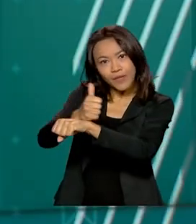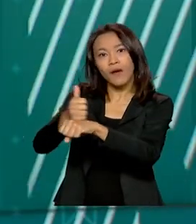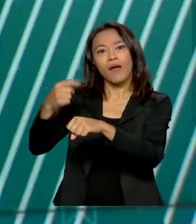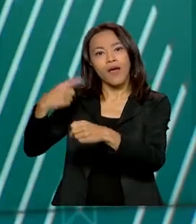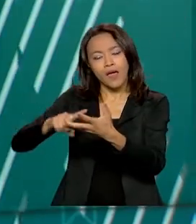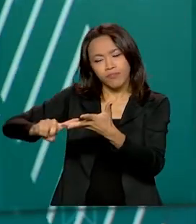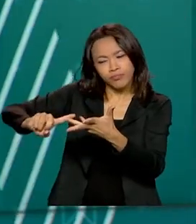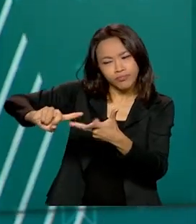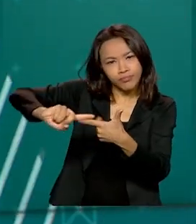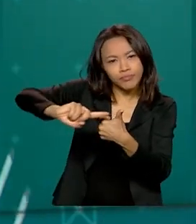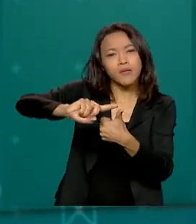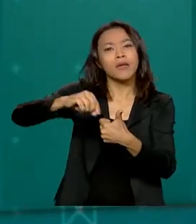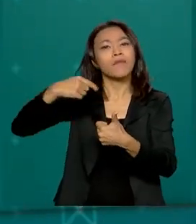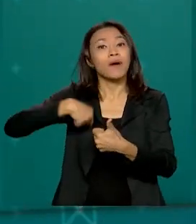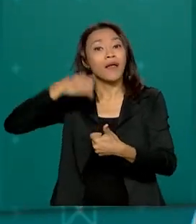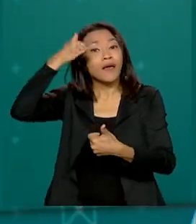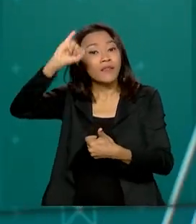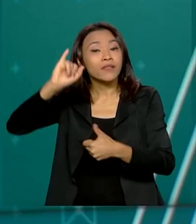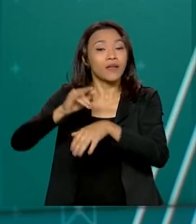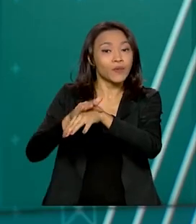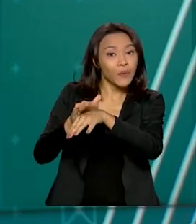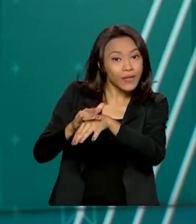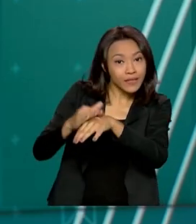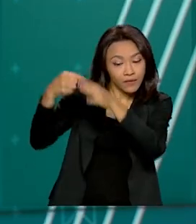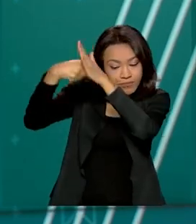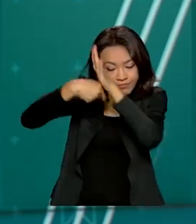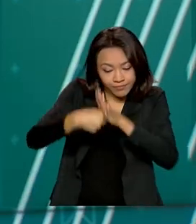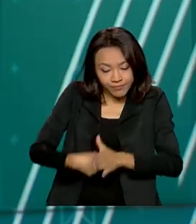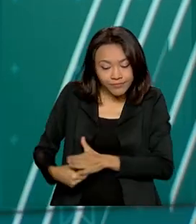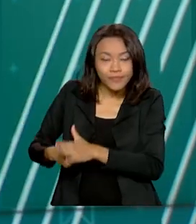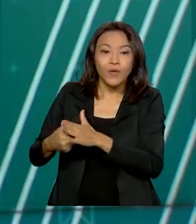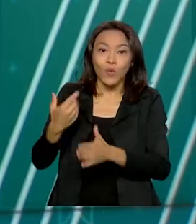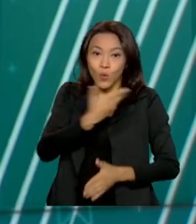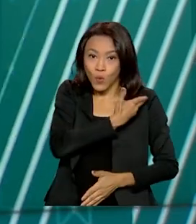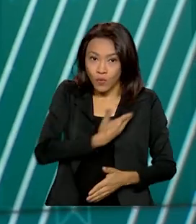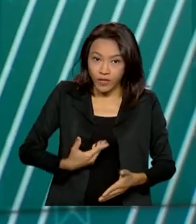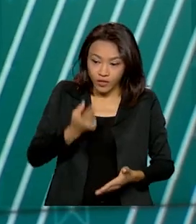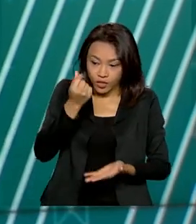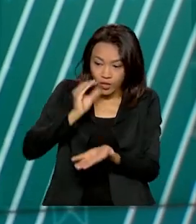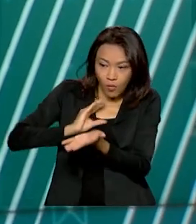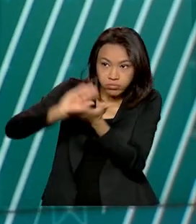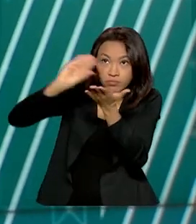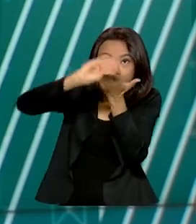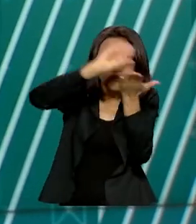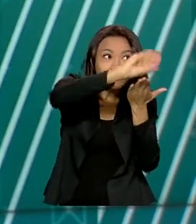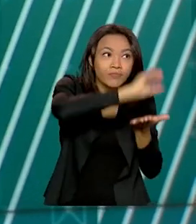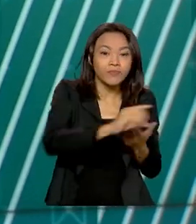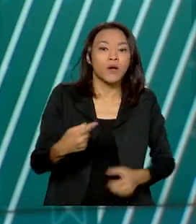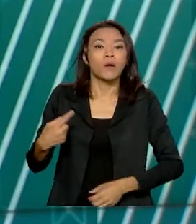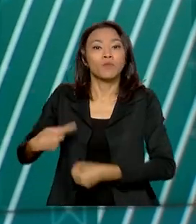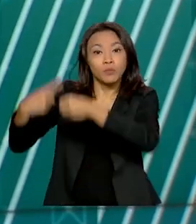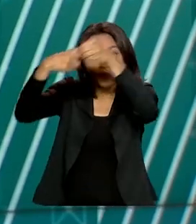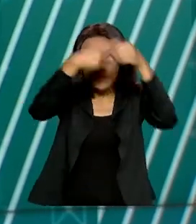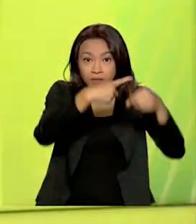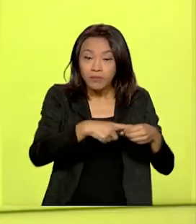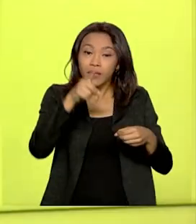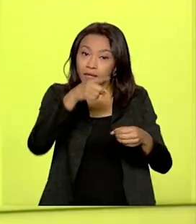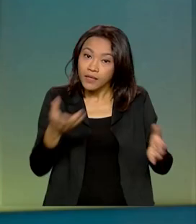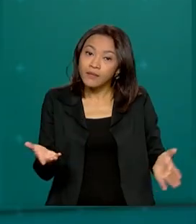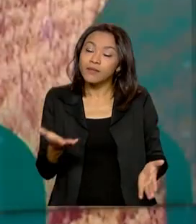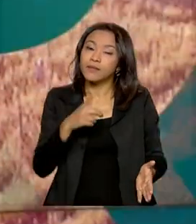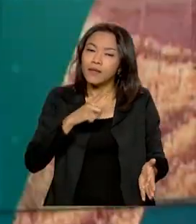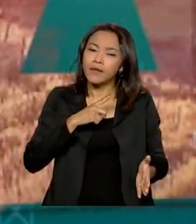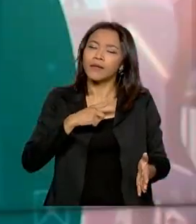amplo e ajuda a prevenir doenças. O governo repassa o dinheiro para que os municípios invistam na atenção básica por meio do